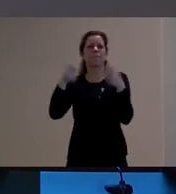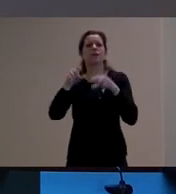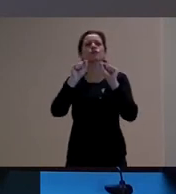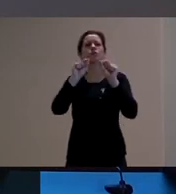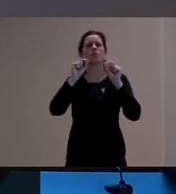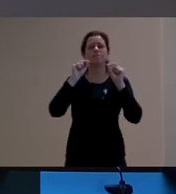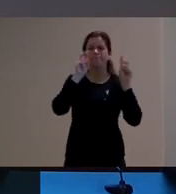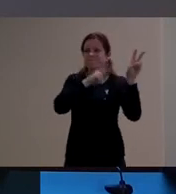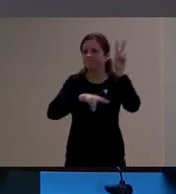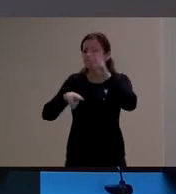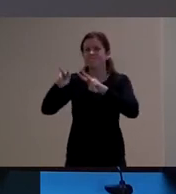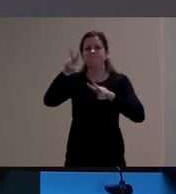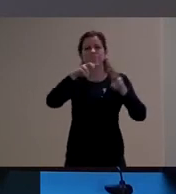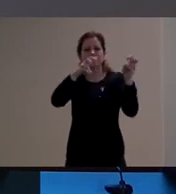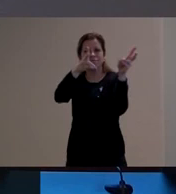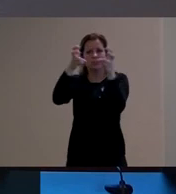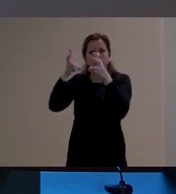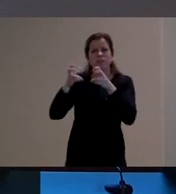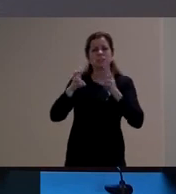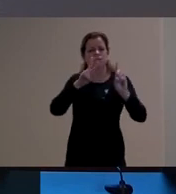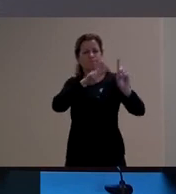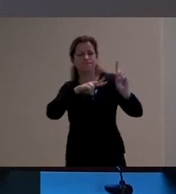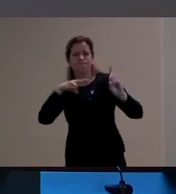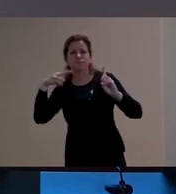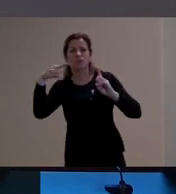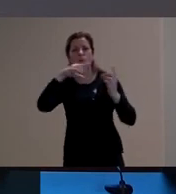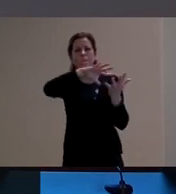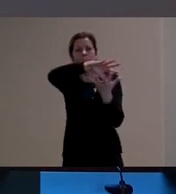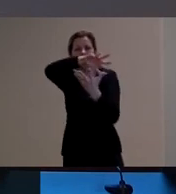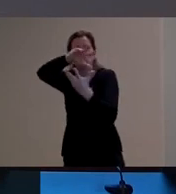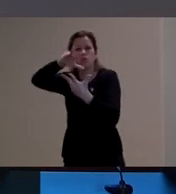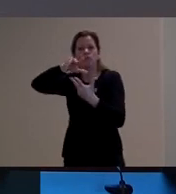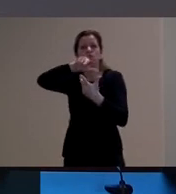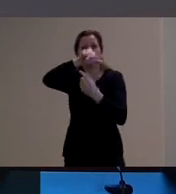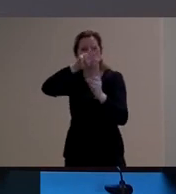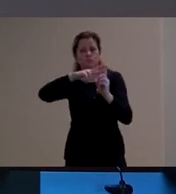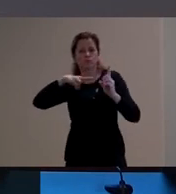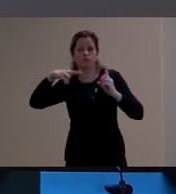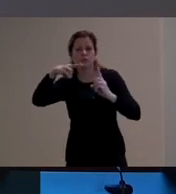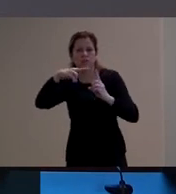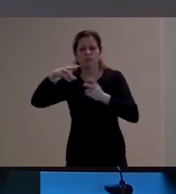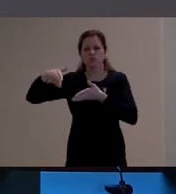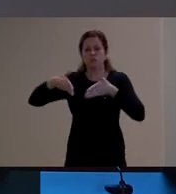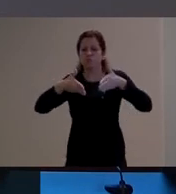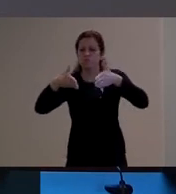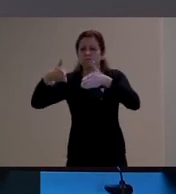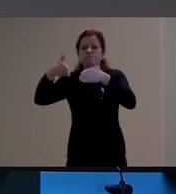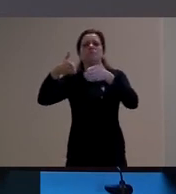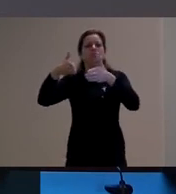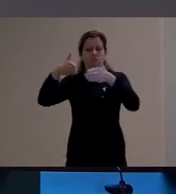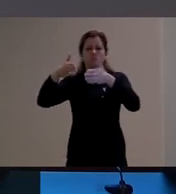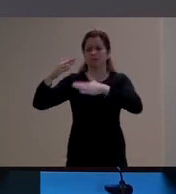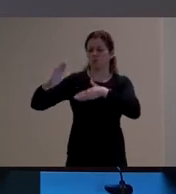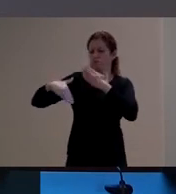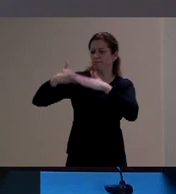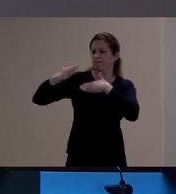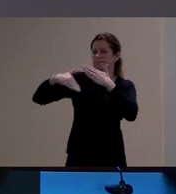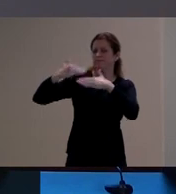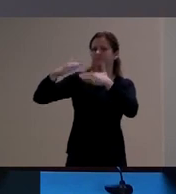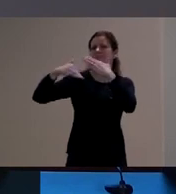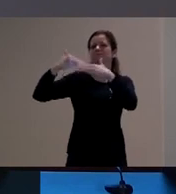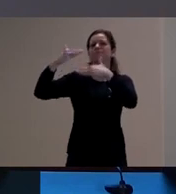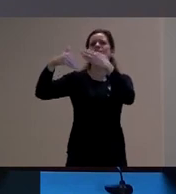sobre outros ângulos o mundo, enfim, indicar outros percursos possíveis para esse processo de constituição